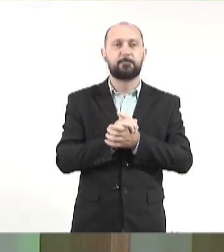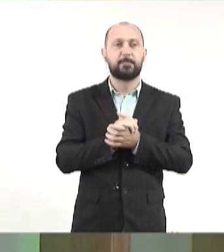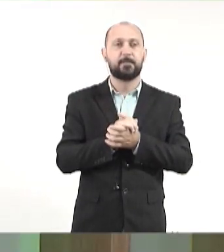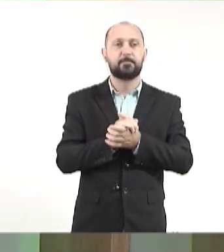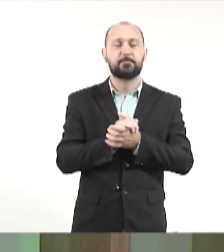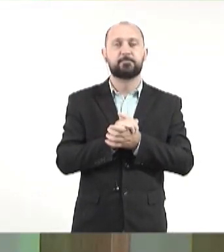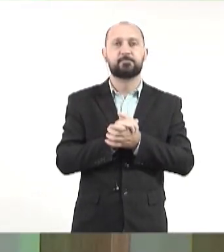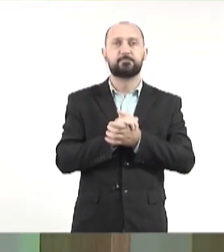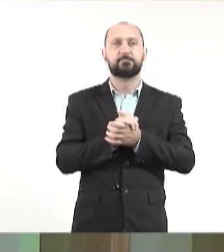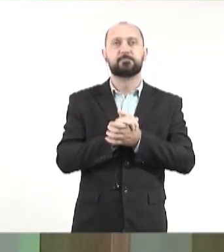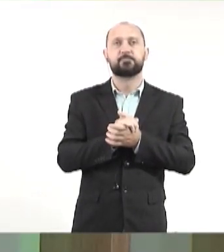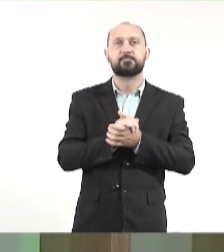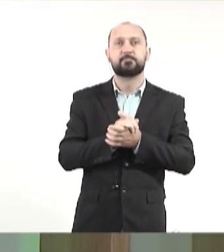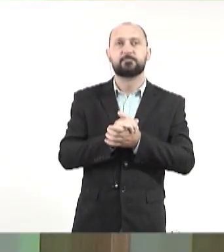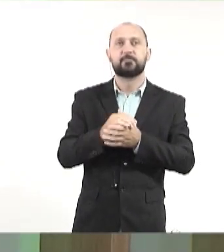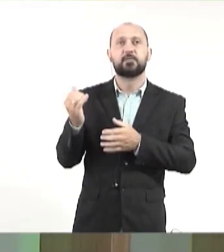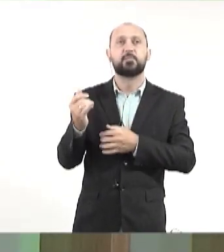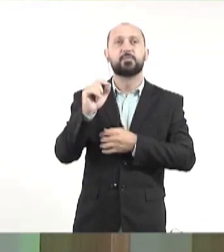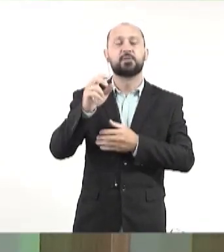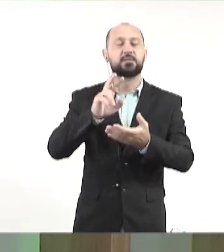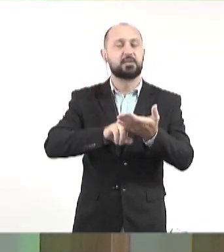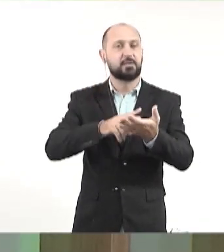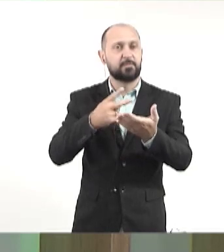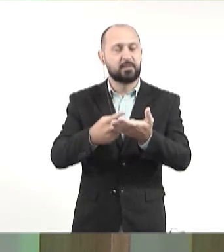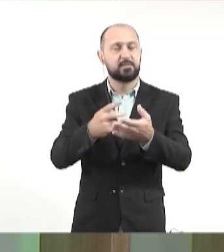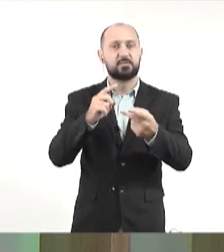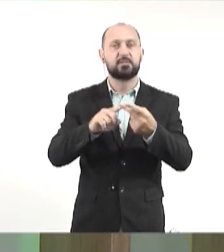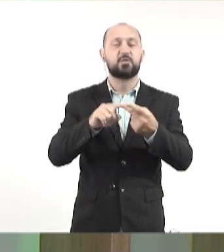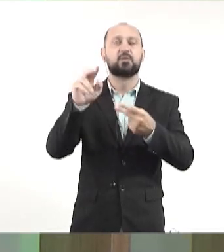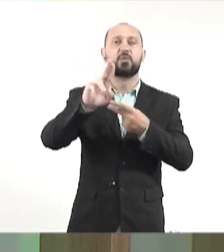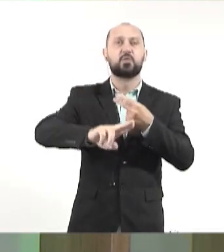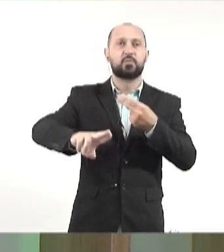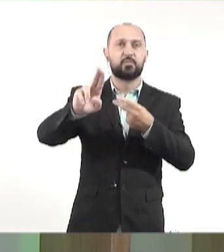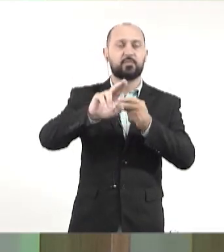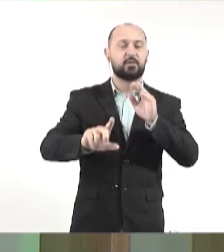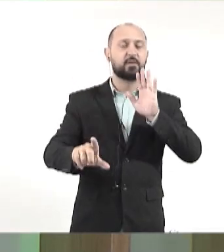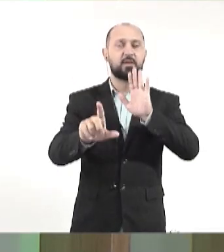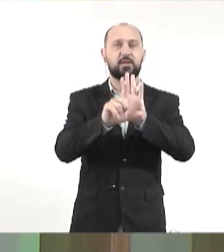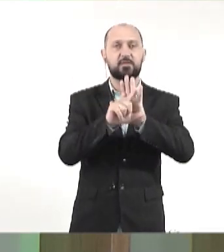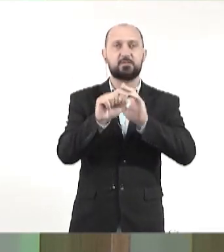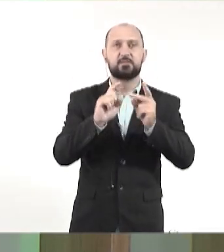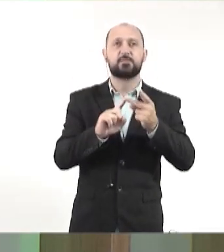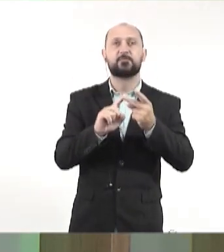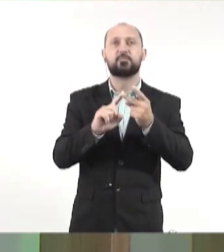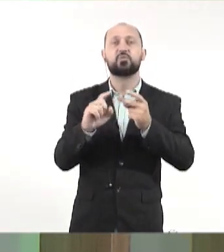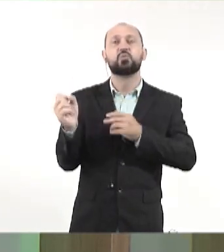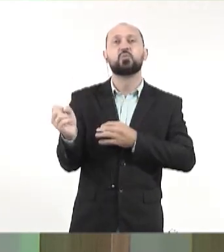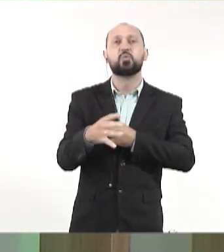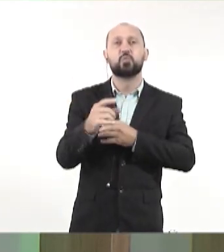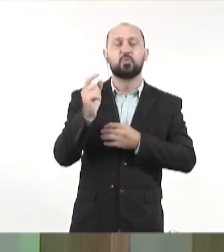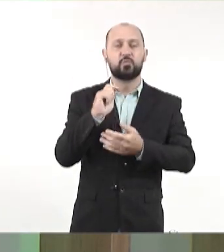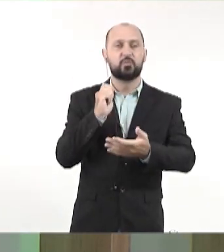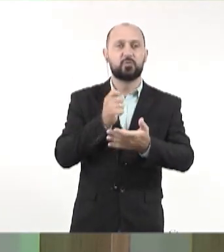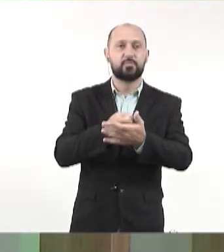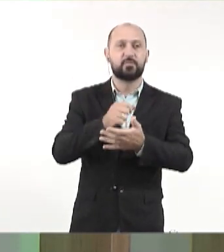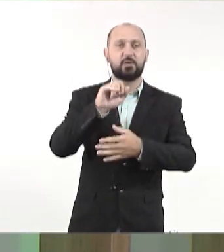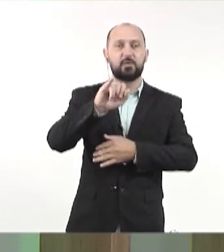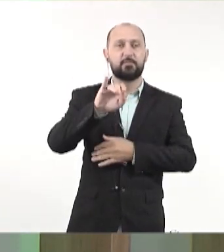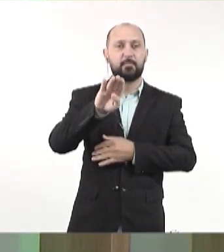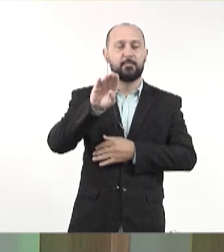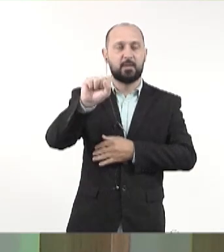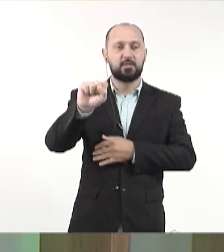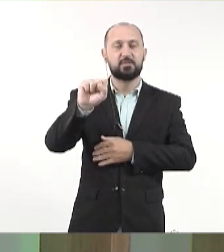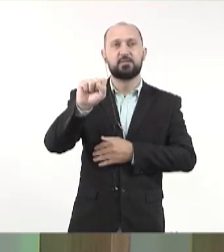A importância da interpretação, da aplicação dessa legislação, desse novo tributo aí, o